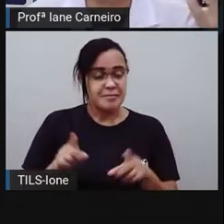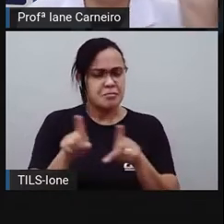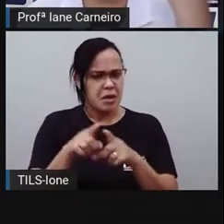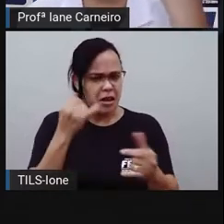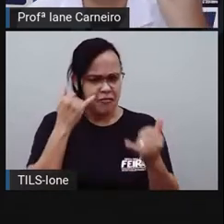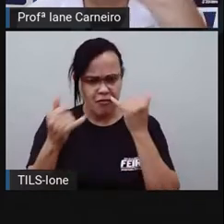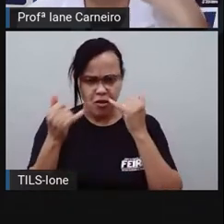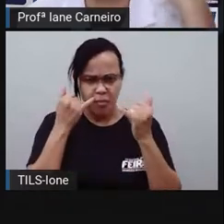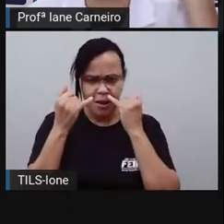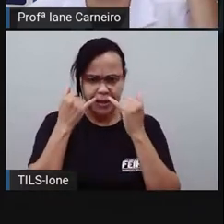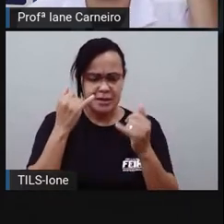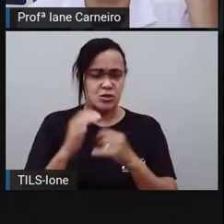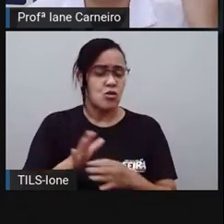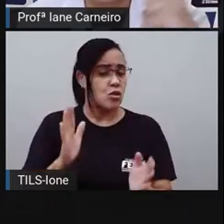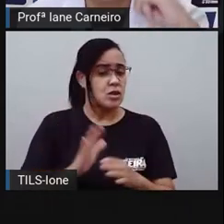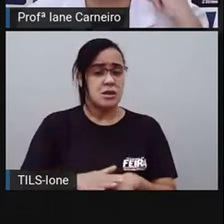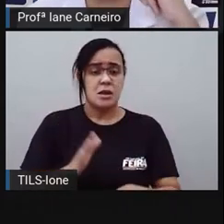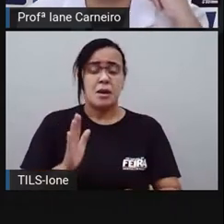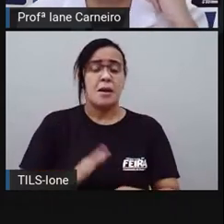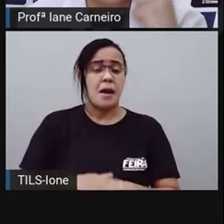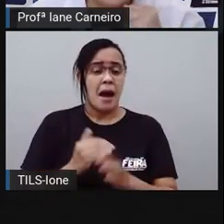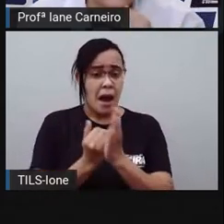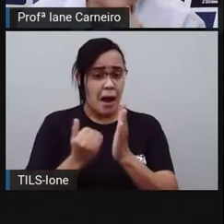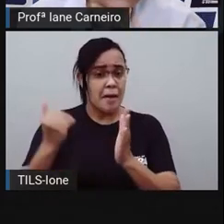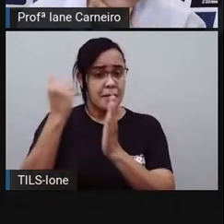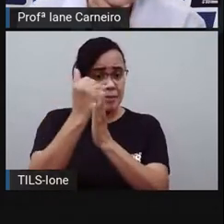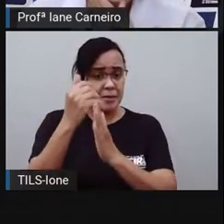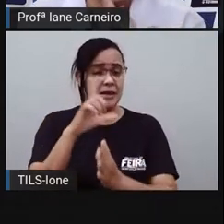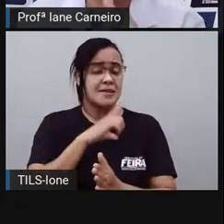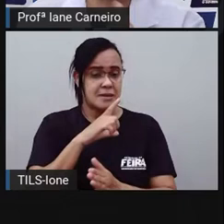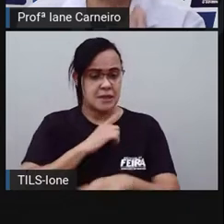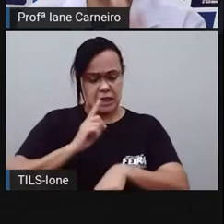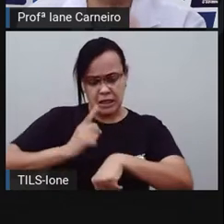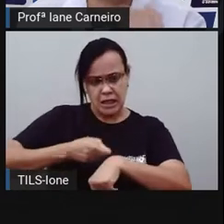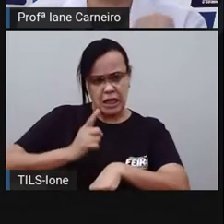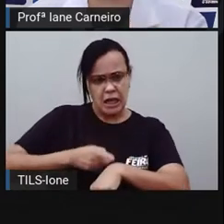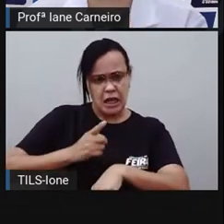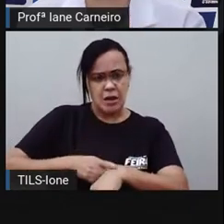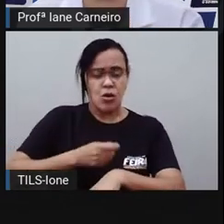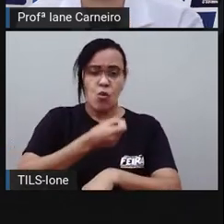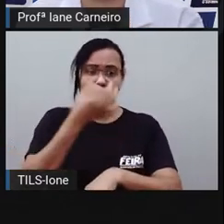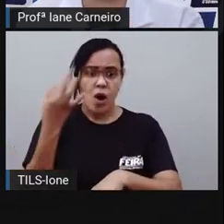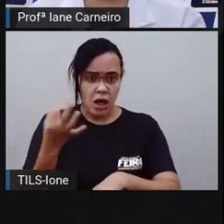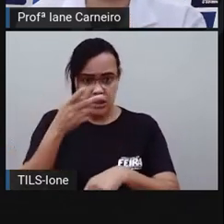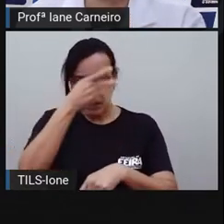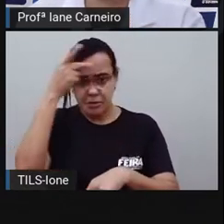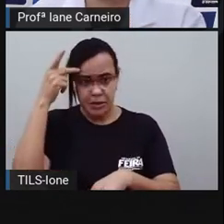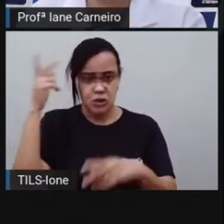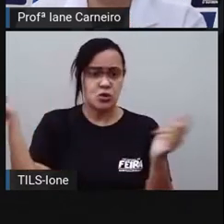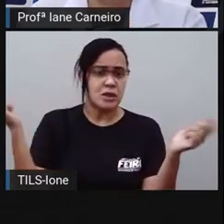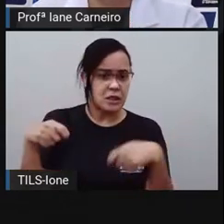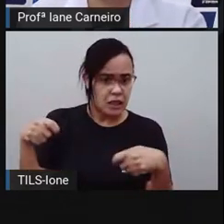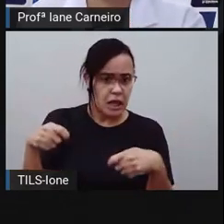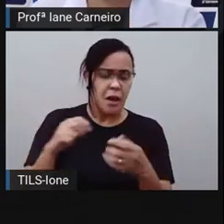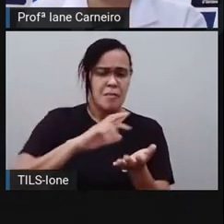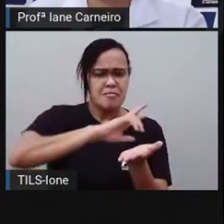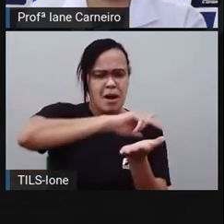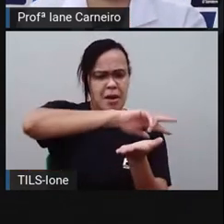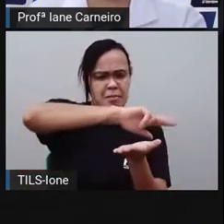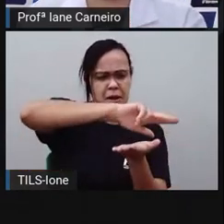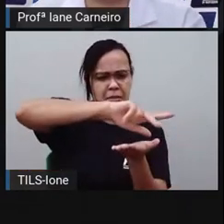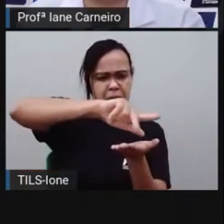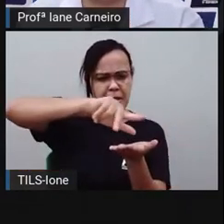adicionais. Do tempo, do rendimento, tá certo? E aqui traz uma outra informação. Então, vejam, né? Como